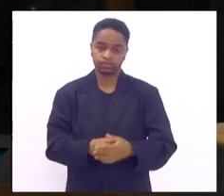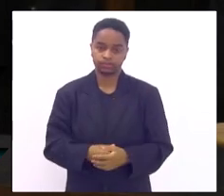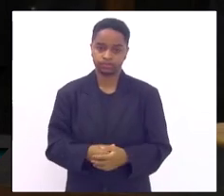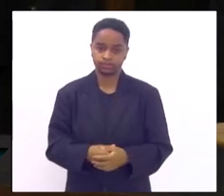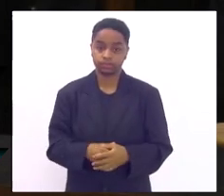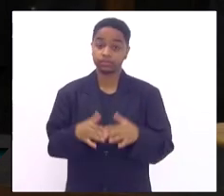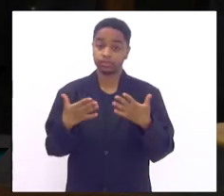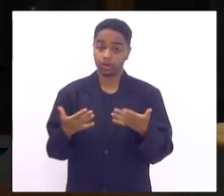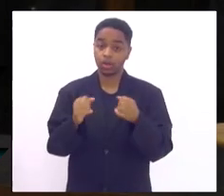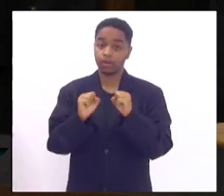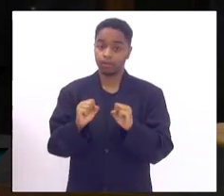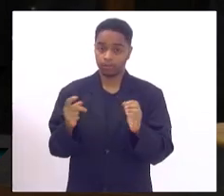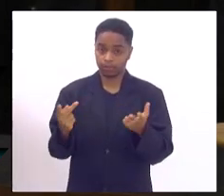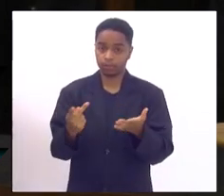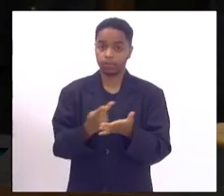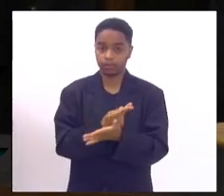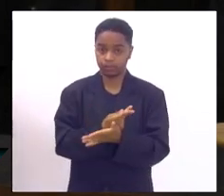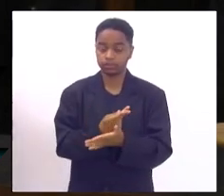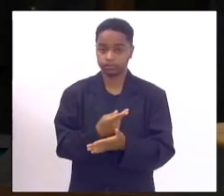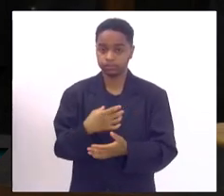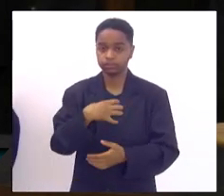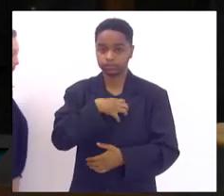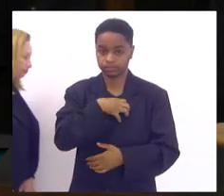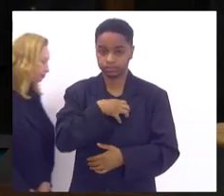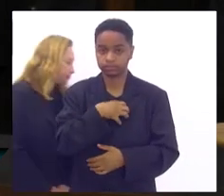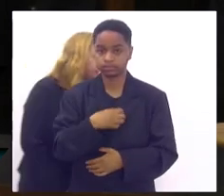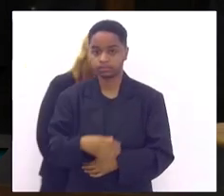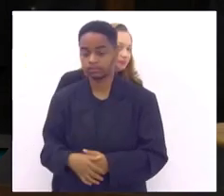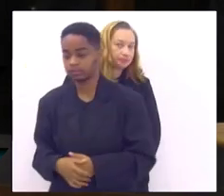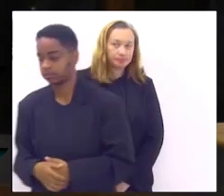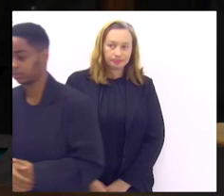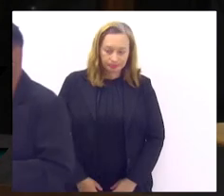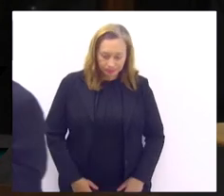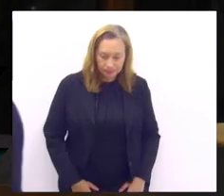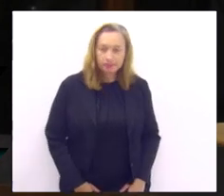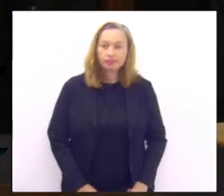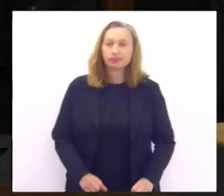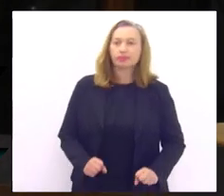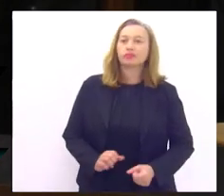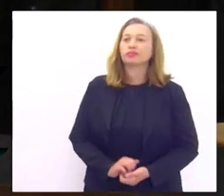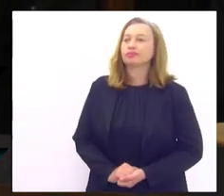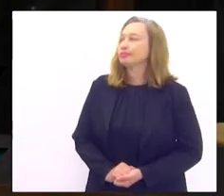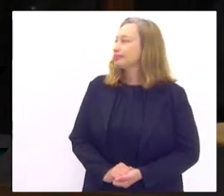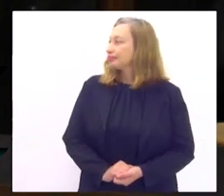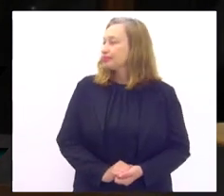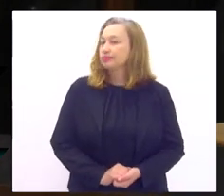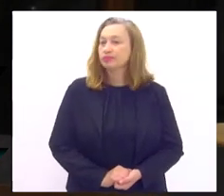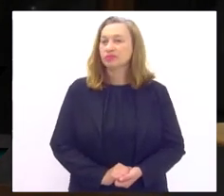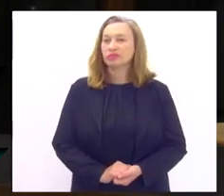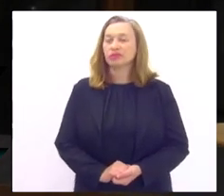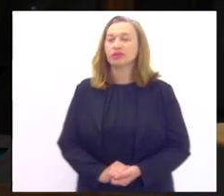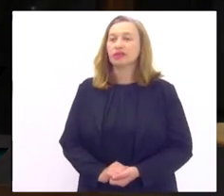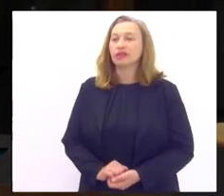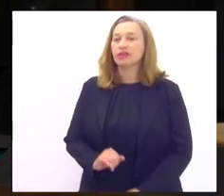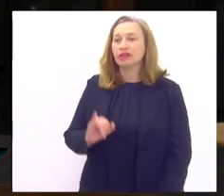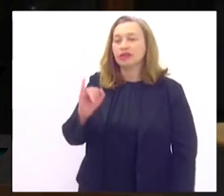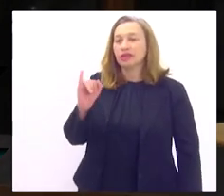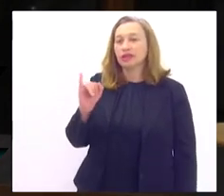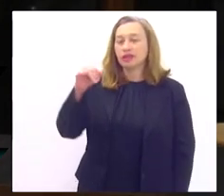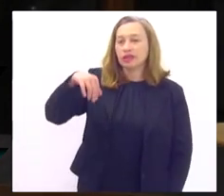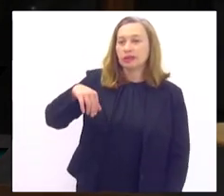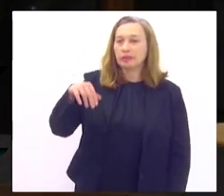então ele pode ser pode ser sensitiva ela pode ser motora causando o que? a hiperglicemia ela